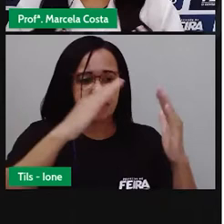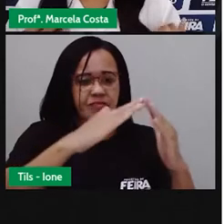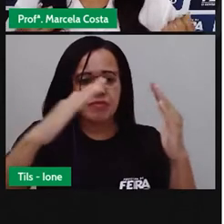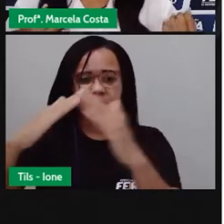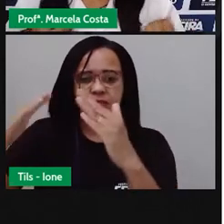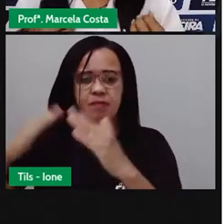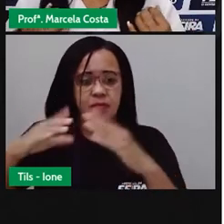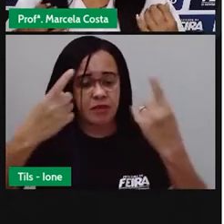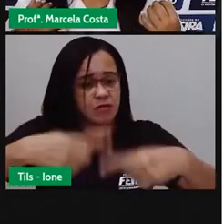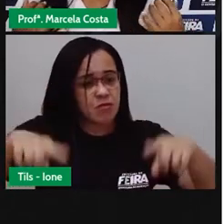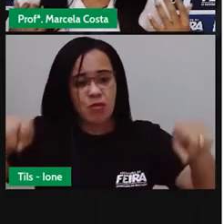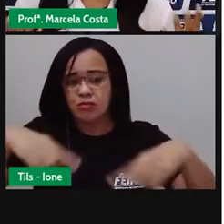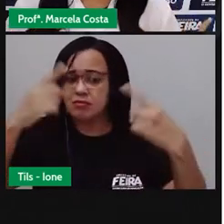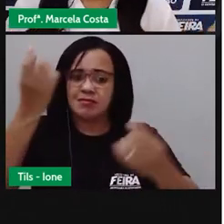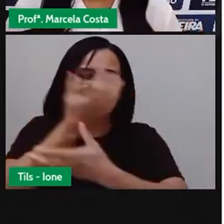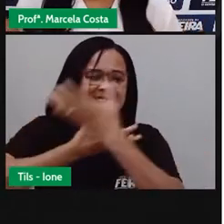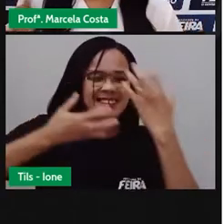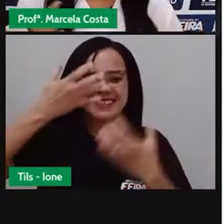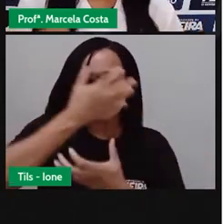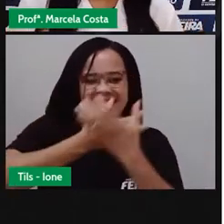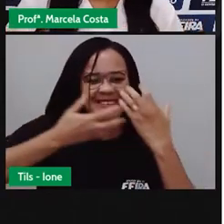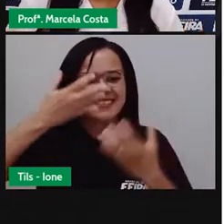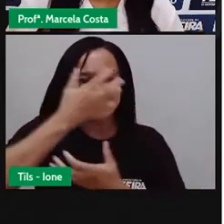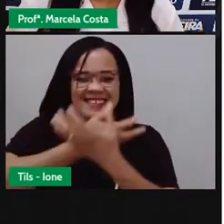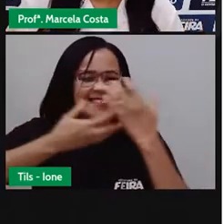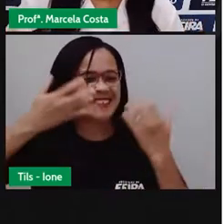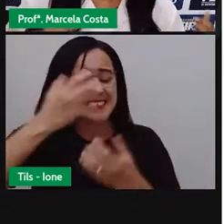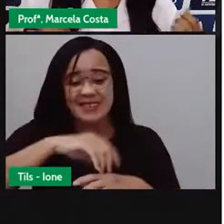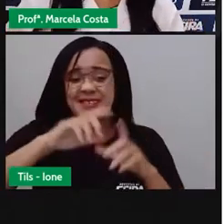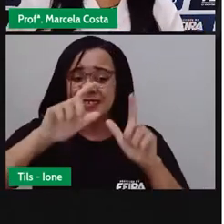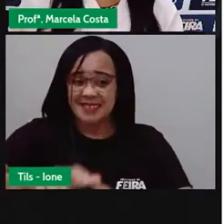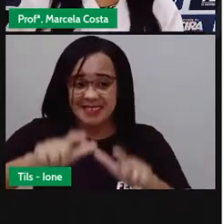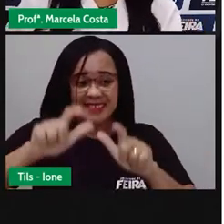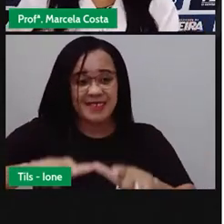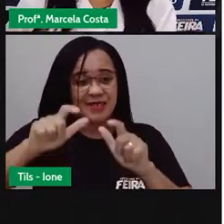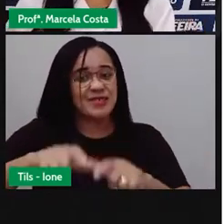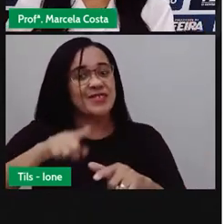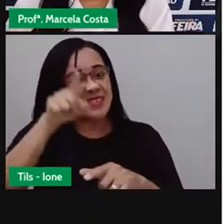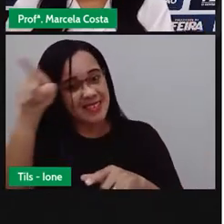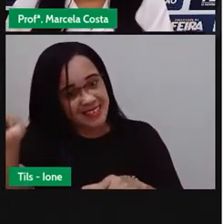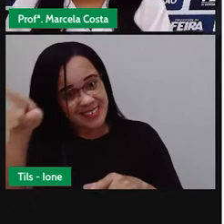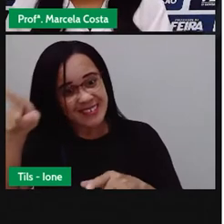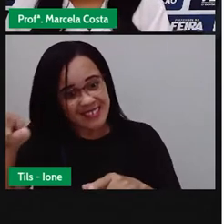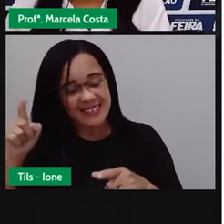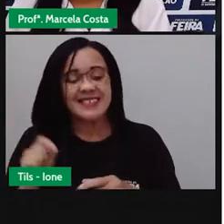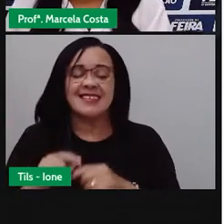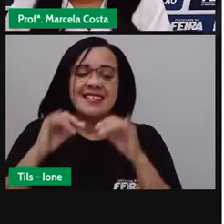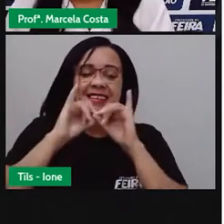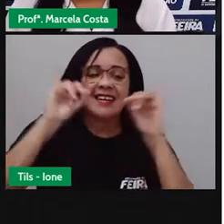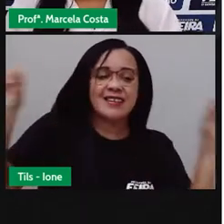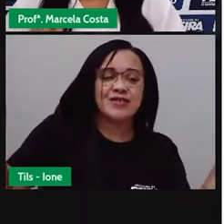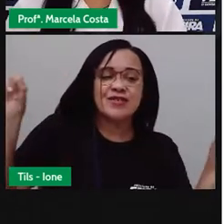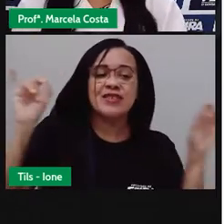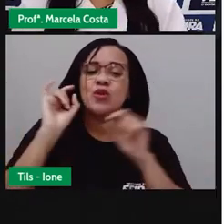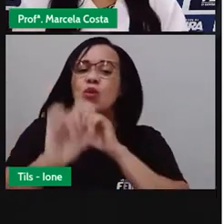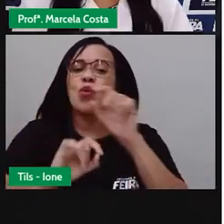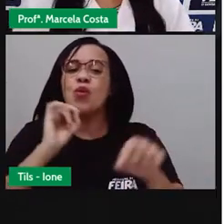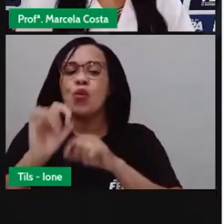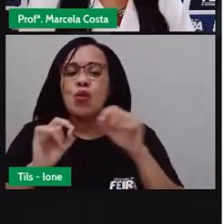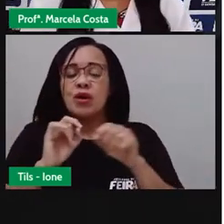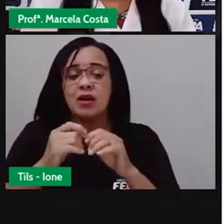músicas populares lá da região, anunciando a chegada dos três reis. E